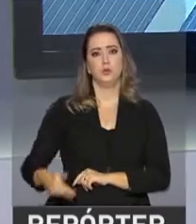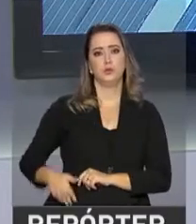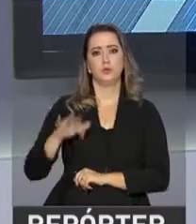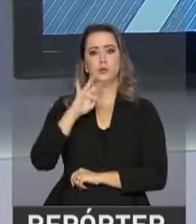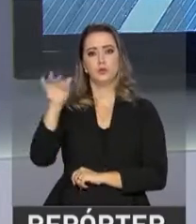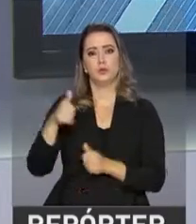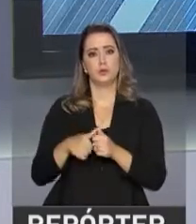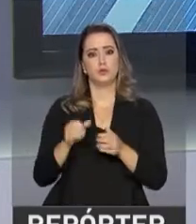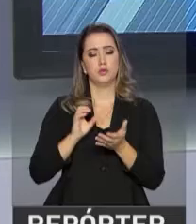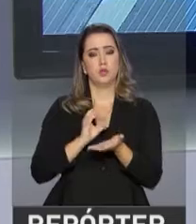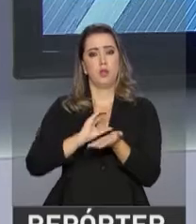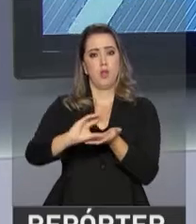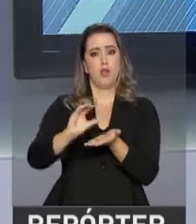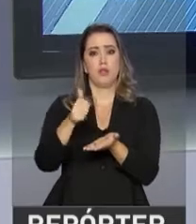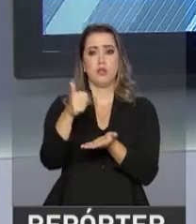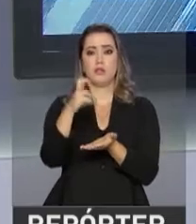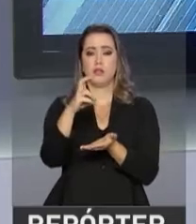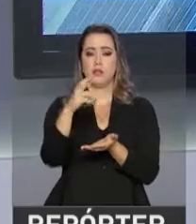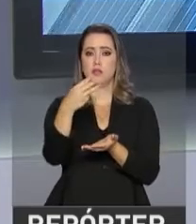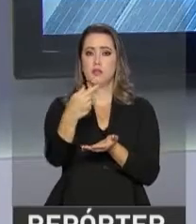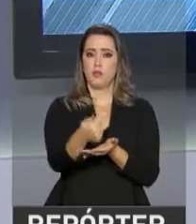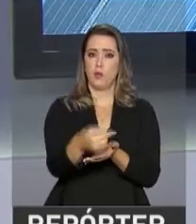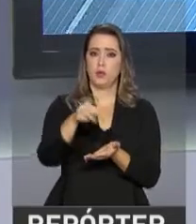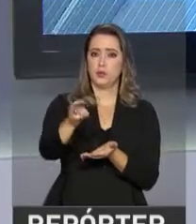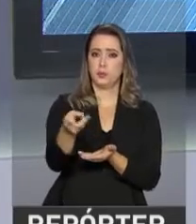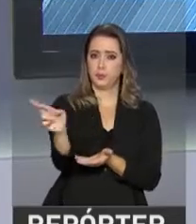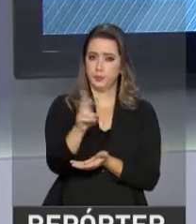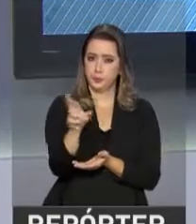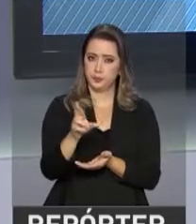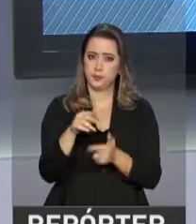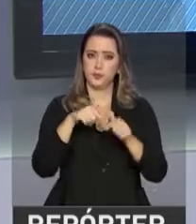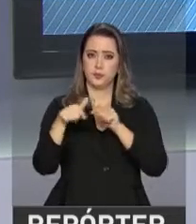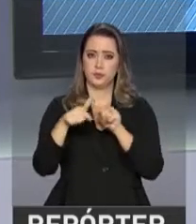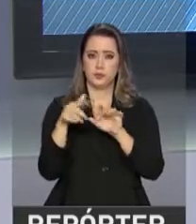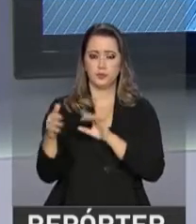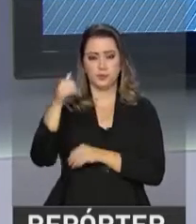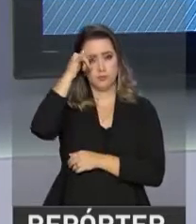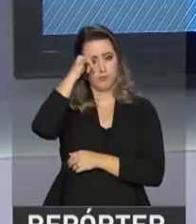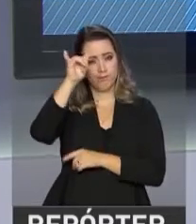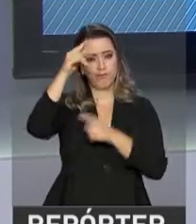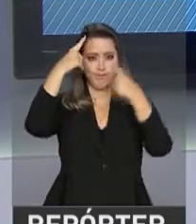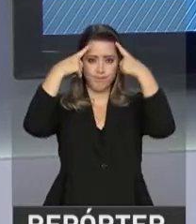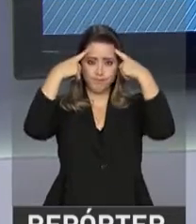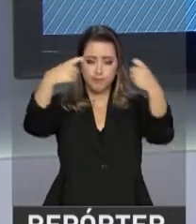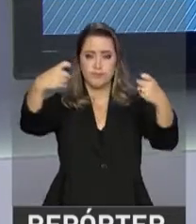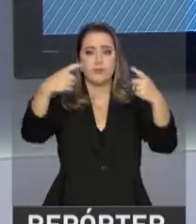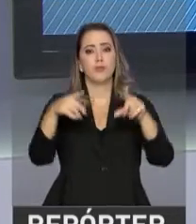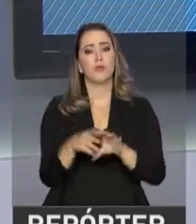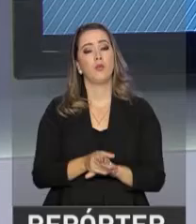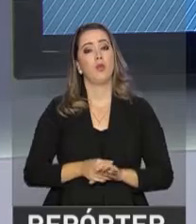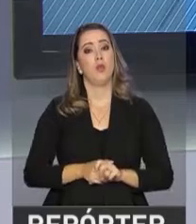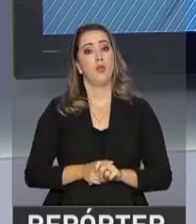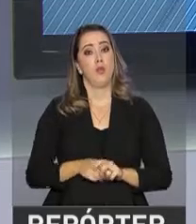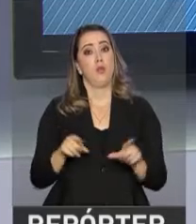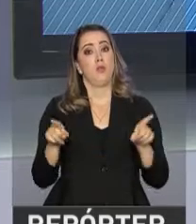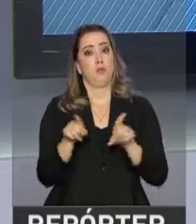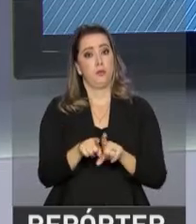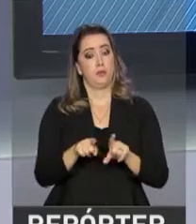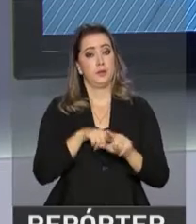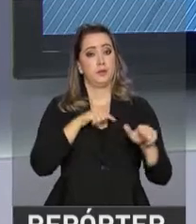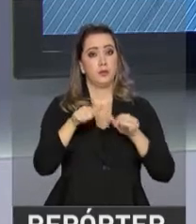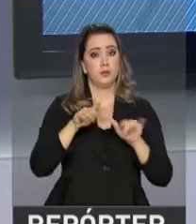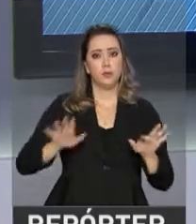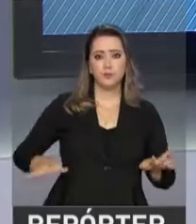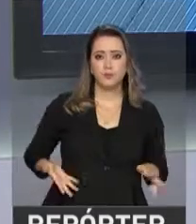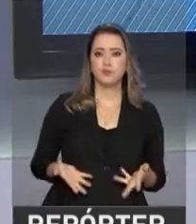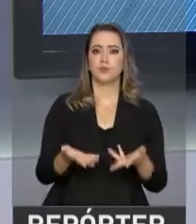o governo federal está investindo cerca de R 157 milhões em ações de prevenção e combate à violência, incluindo ações